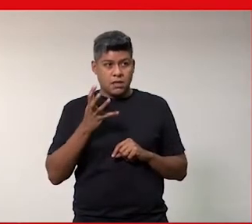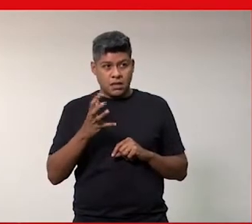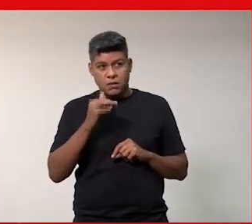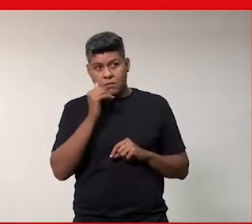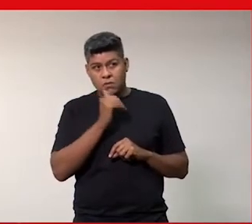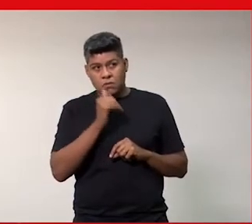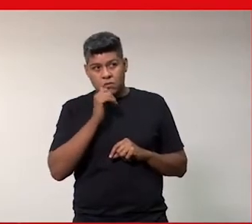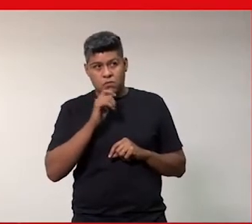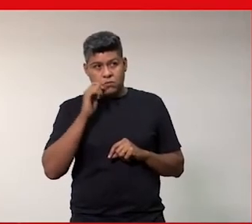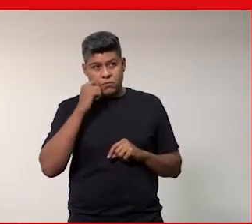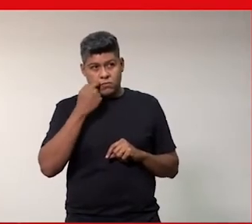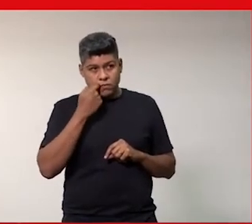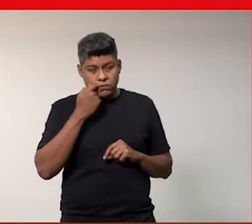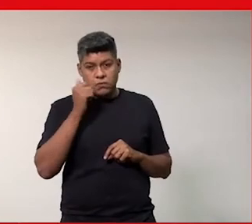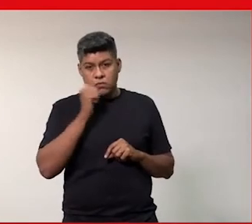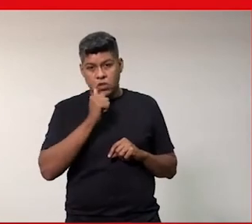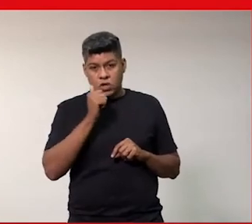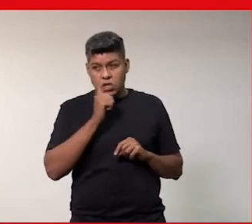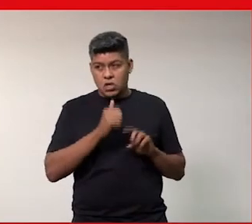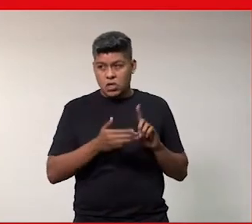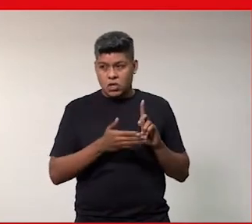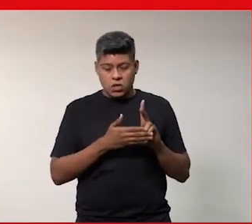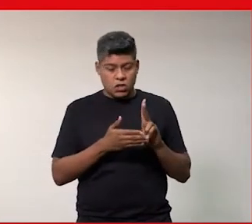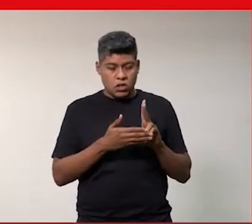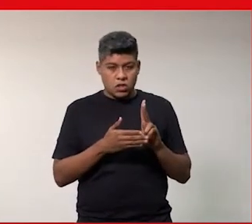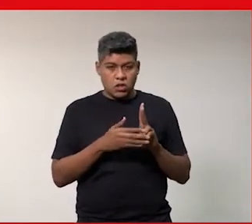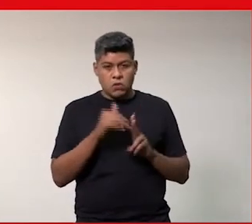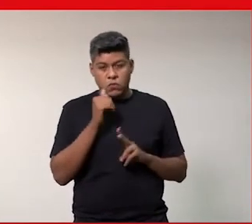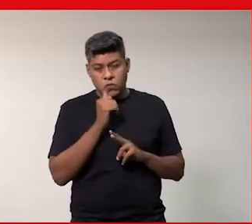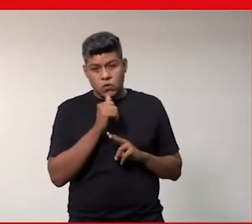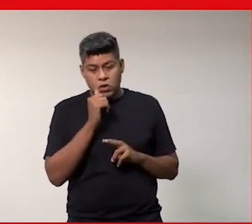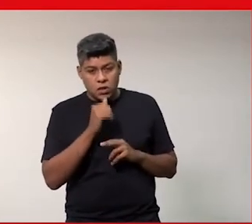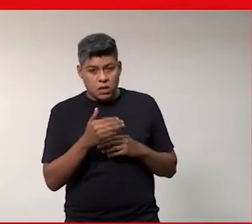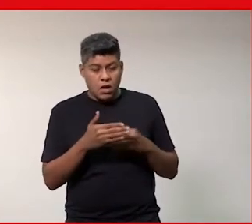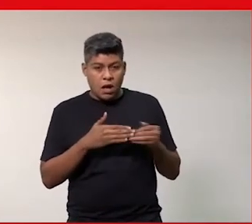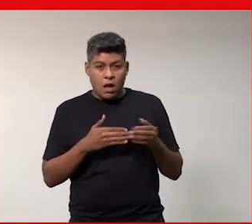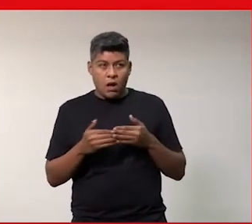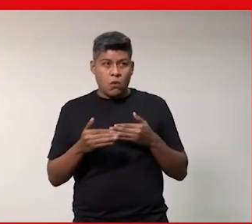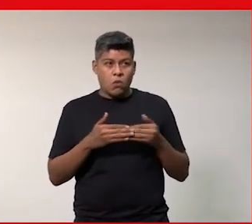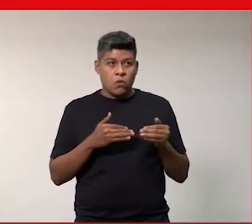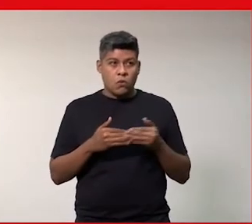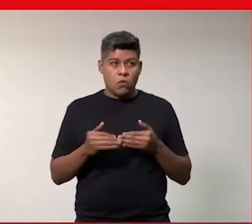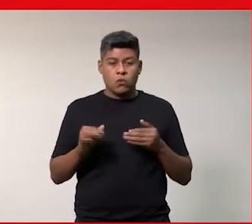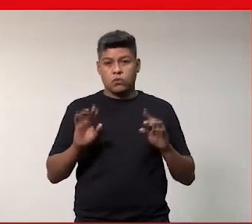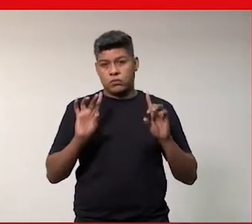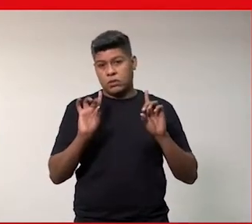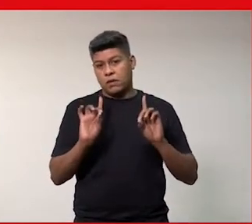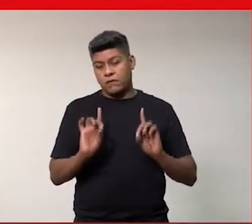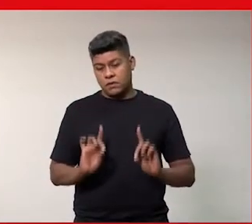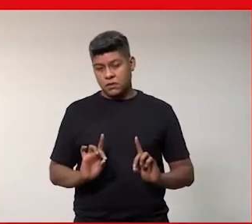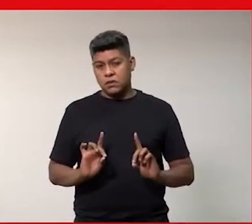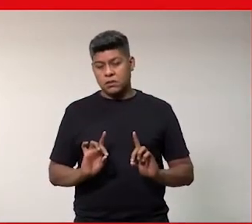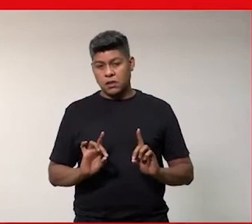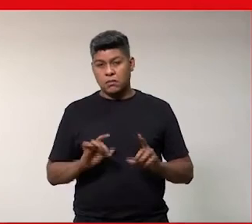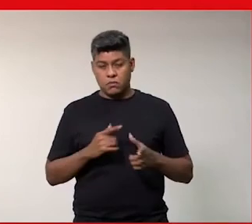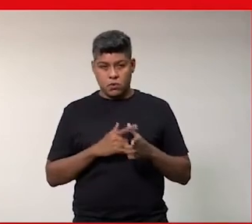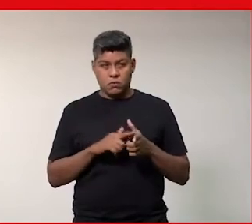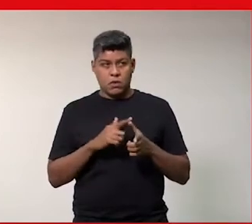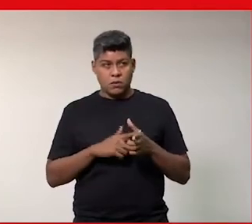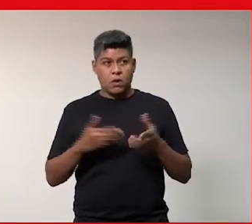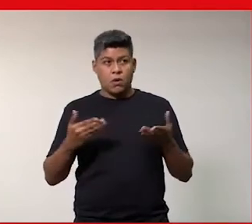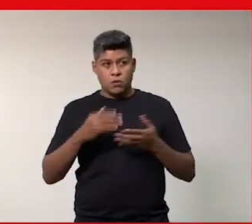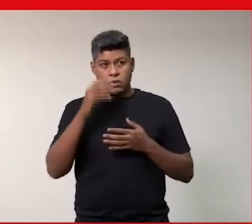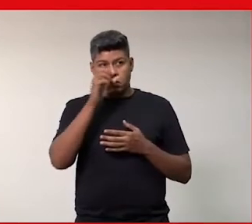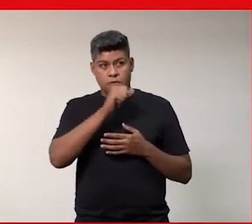as meninas negras as meninas indígenas as meninas com algum tipo de problema de deficiência eu hoje aprendi aqui com a